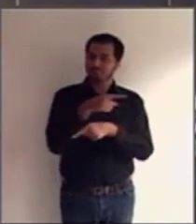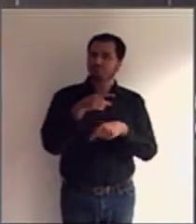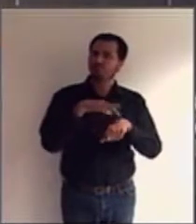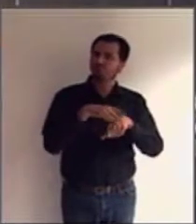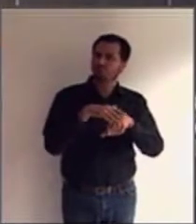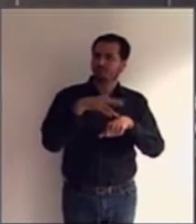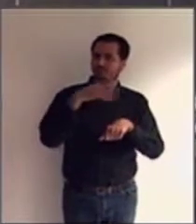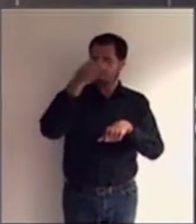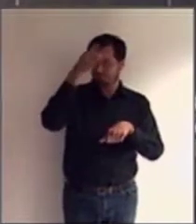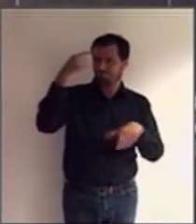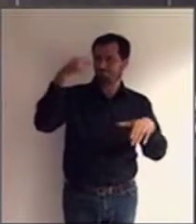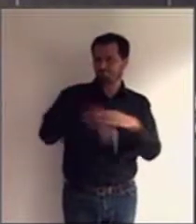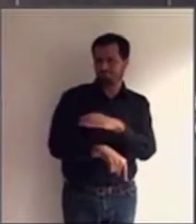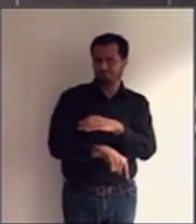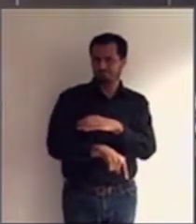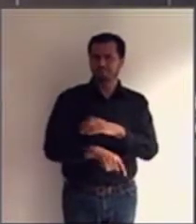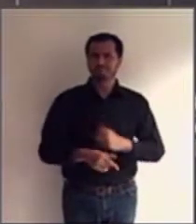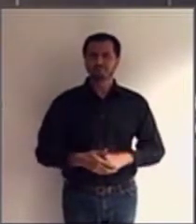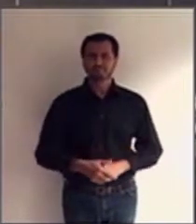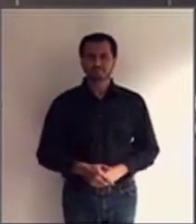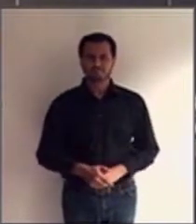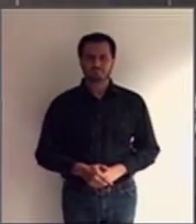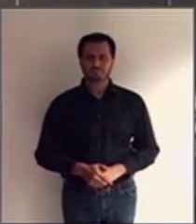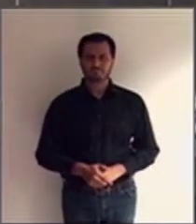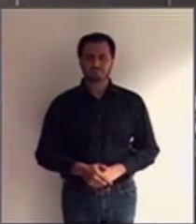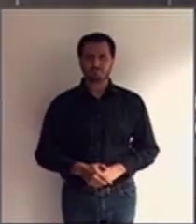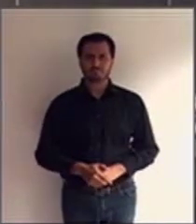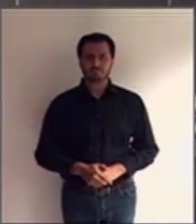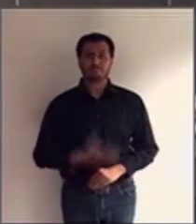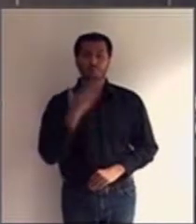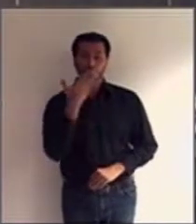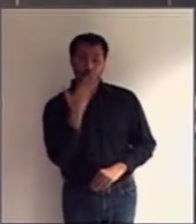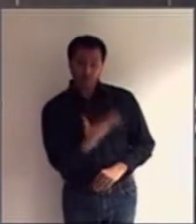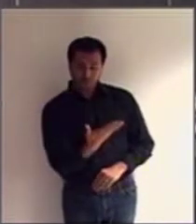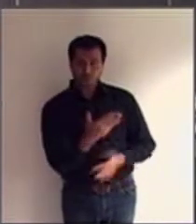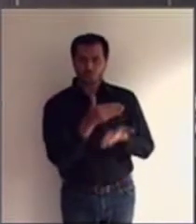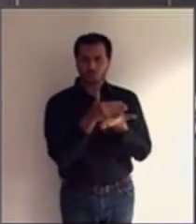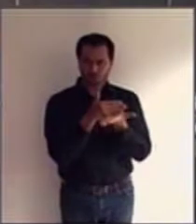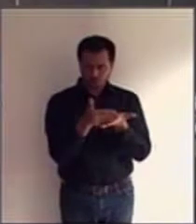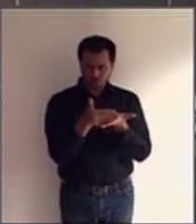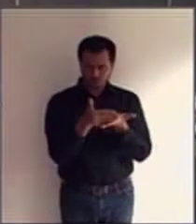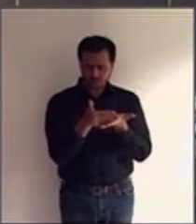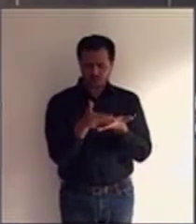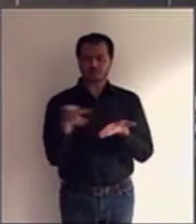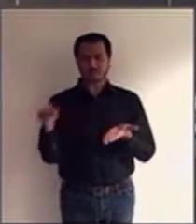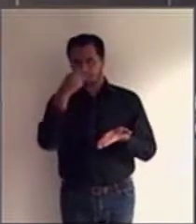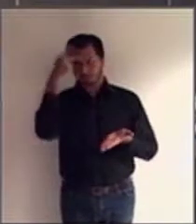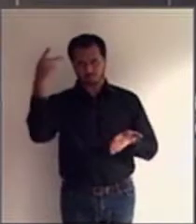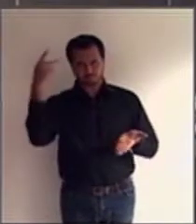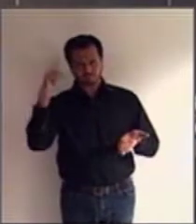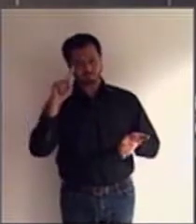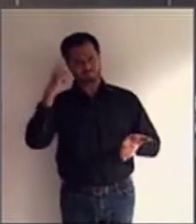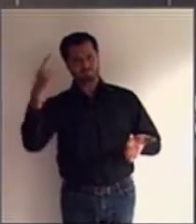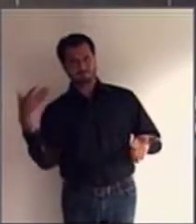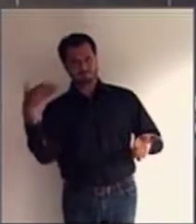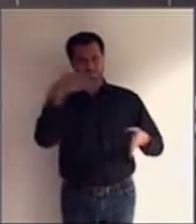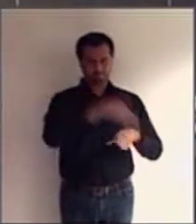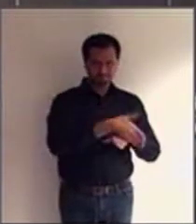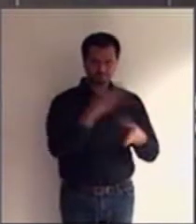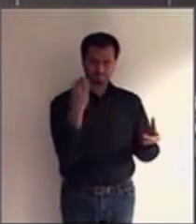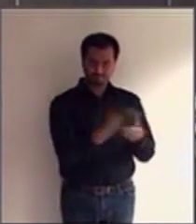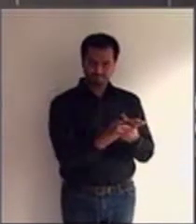Bem, já na petição inicial, o autor ele deve mencionar a causa da incapacidade do interditando